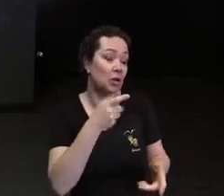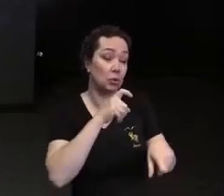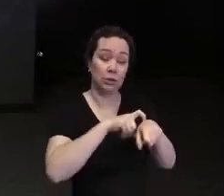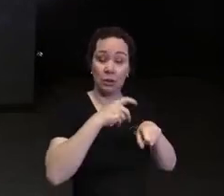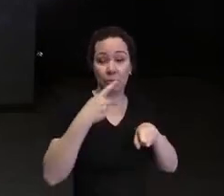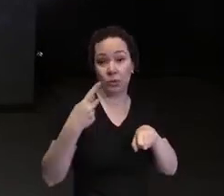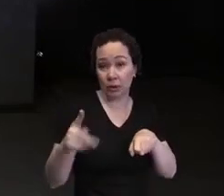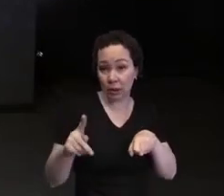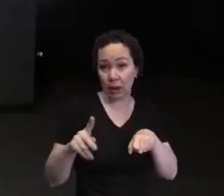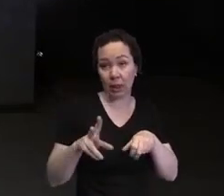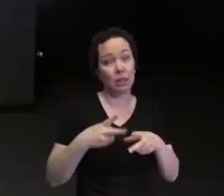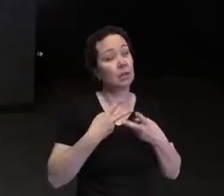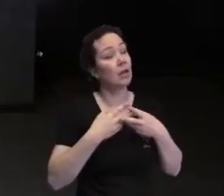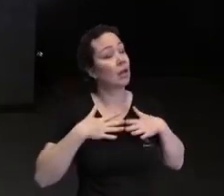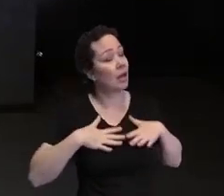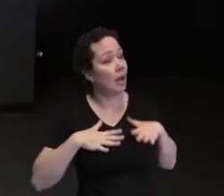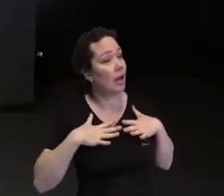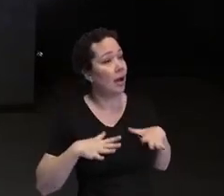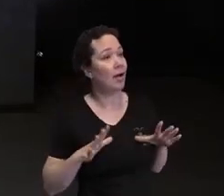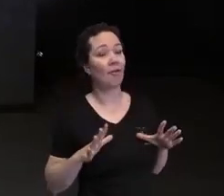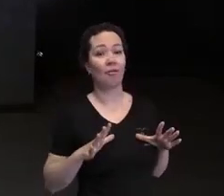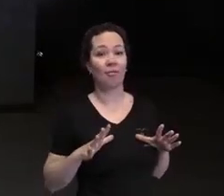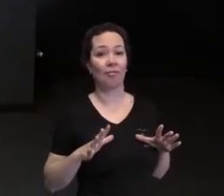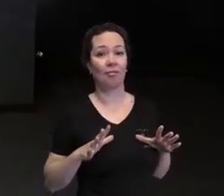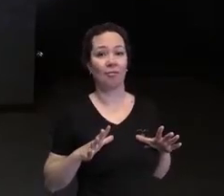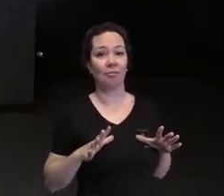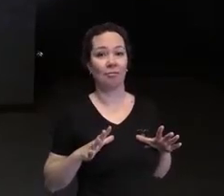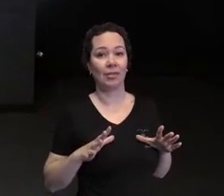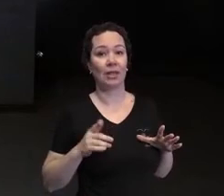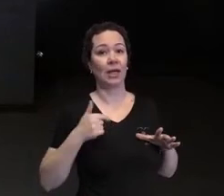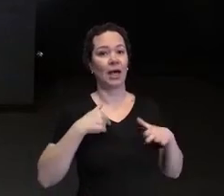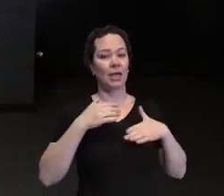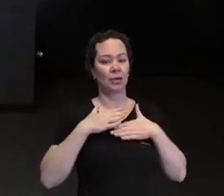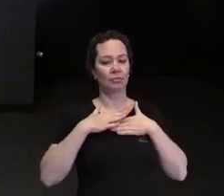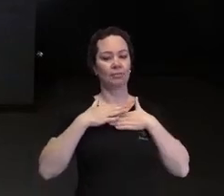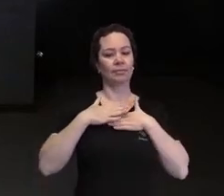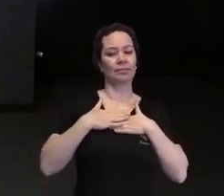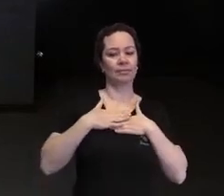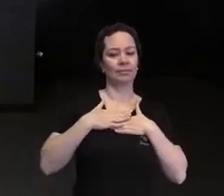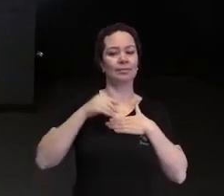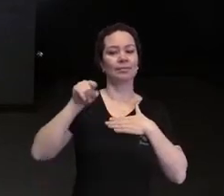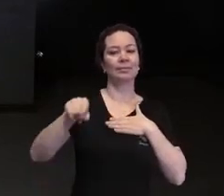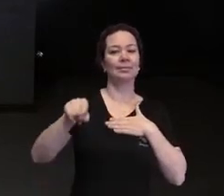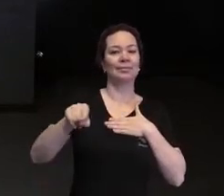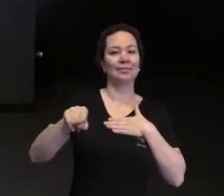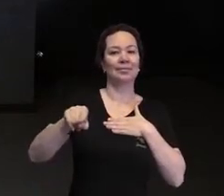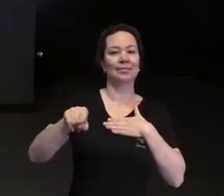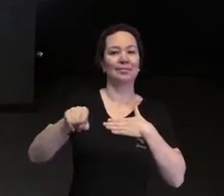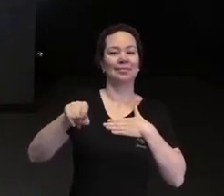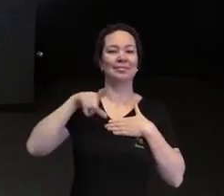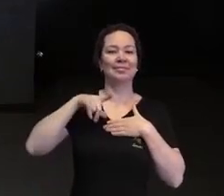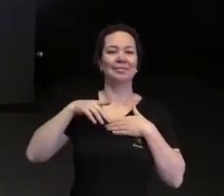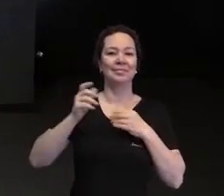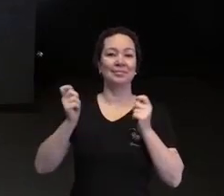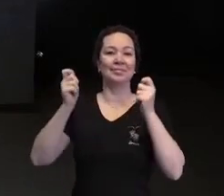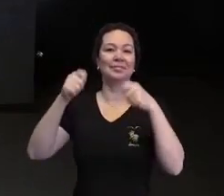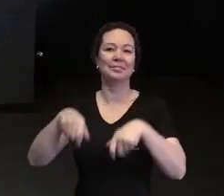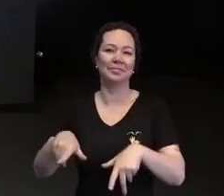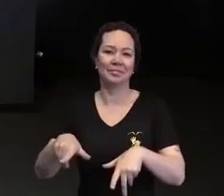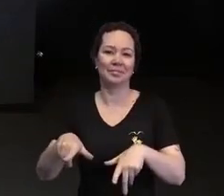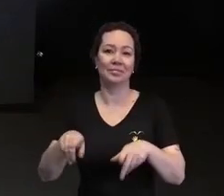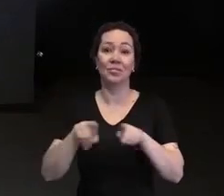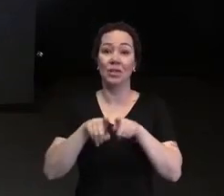com paciência eu confronto a minha crença eu confronto a crença que está na sociedade